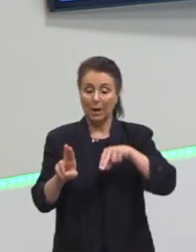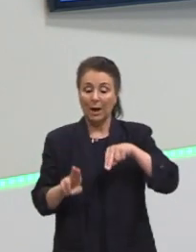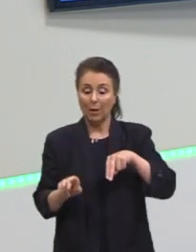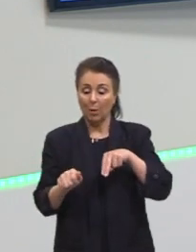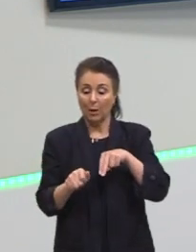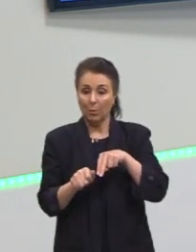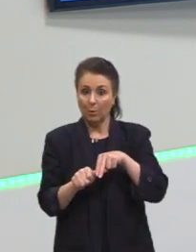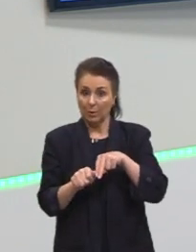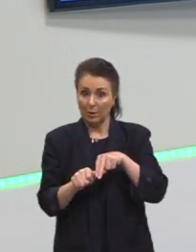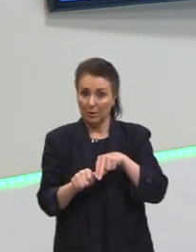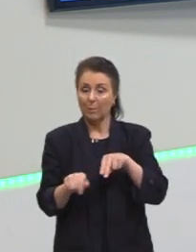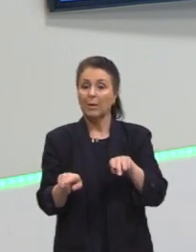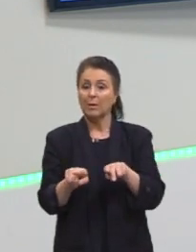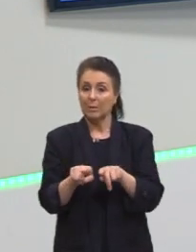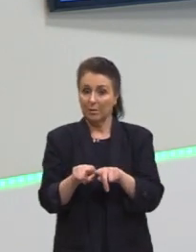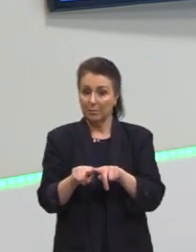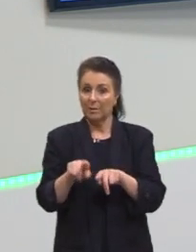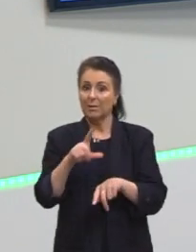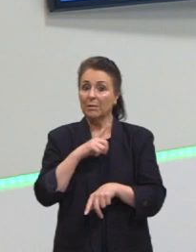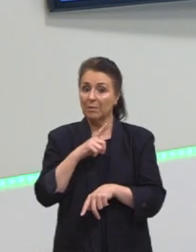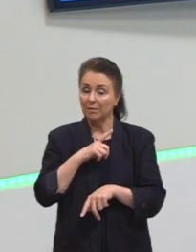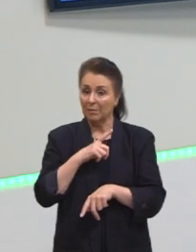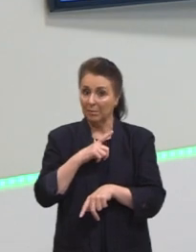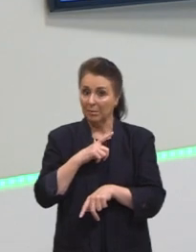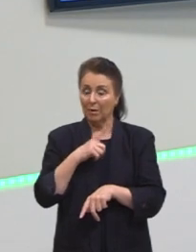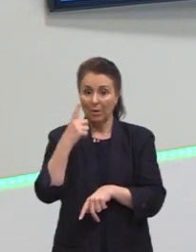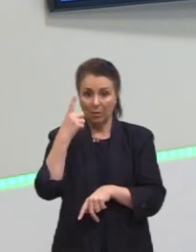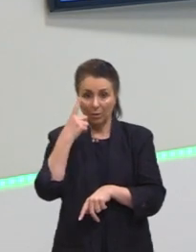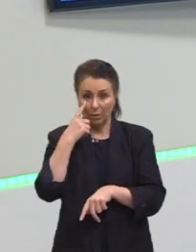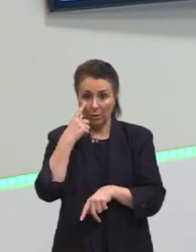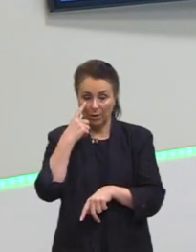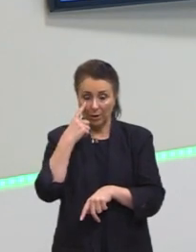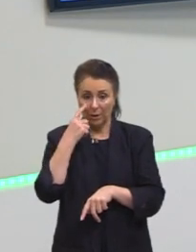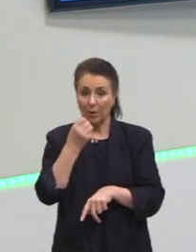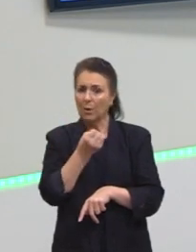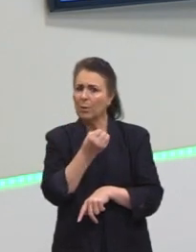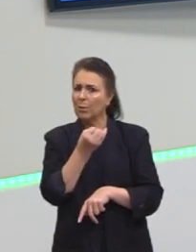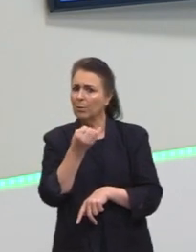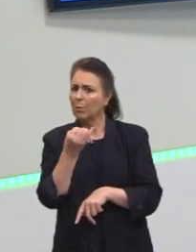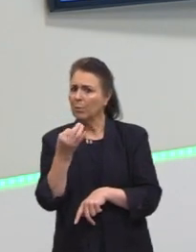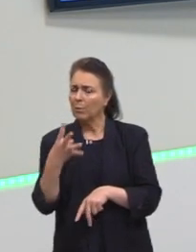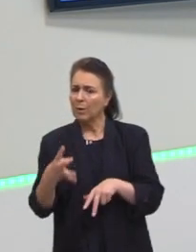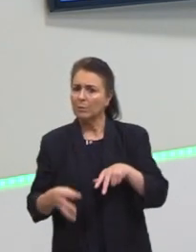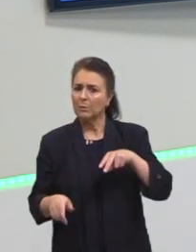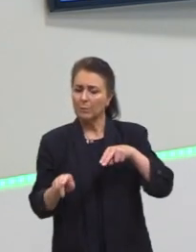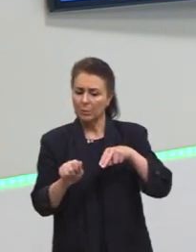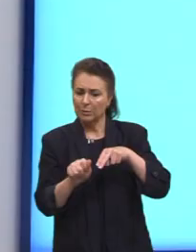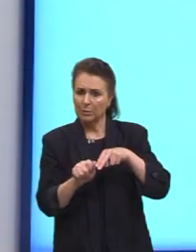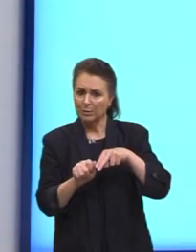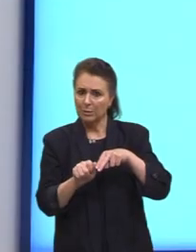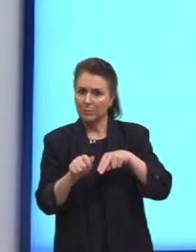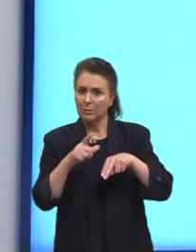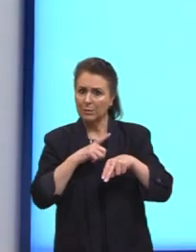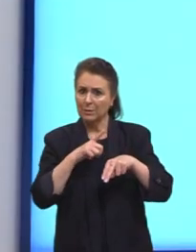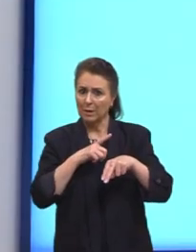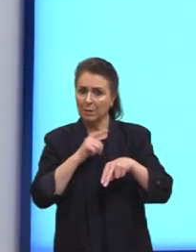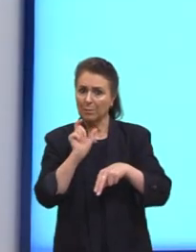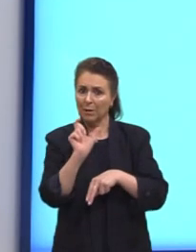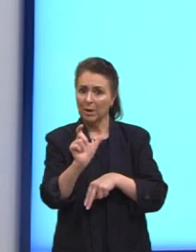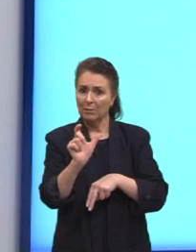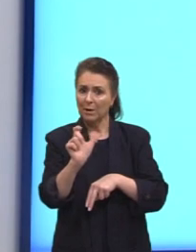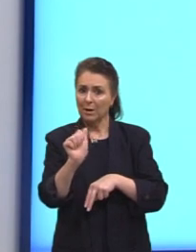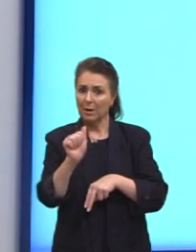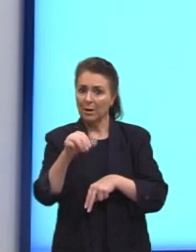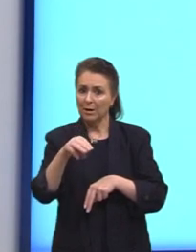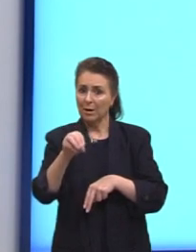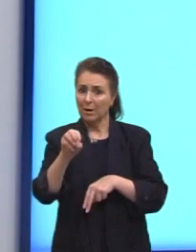parecida. Aqui no exemplo, nós vamos ver quantos anagramas existem na palavra amor. E aí o que nós